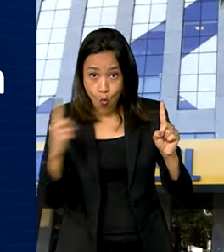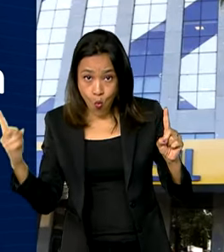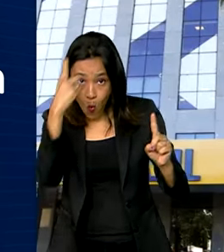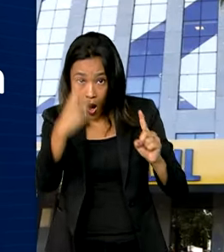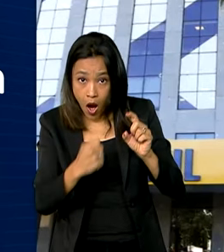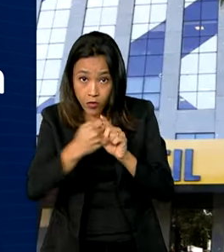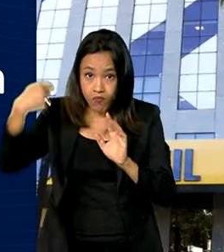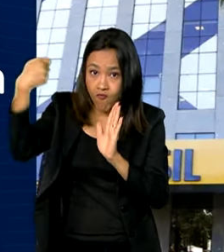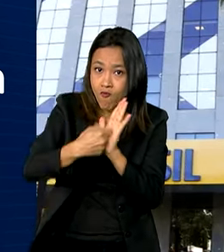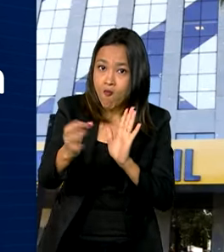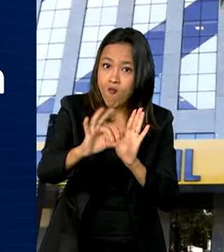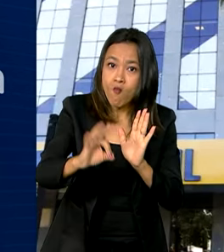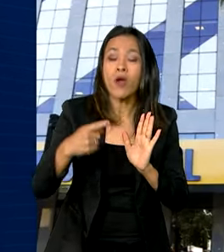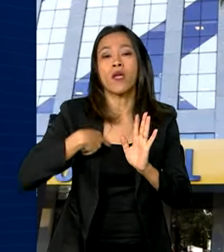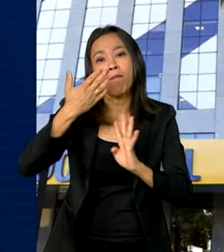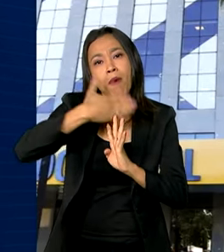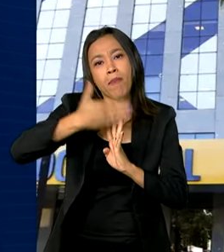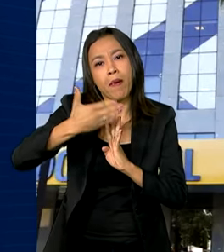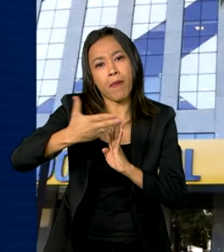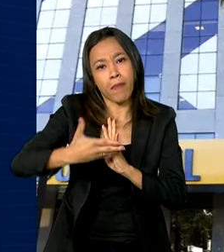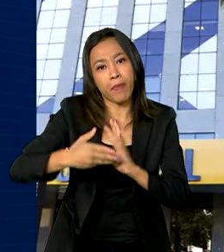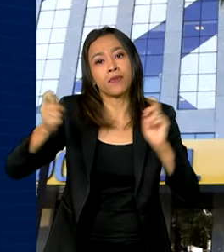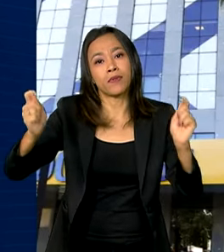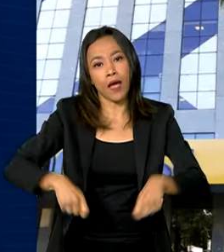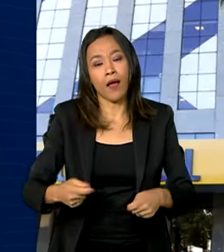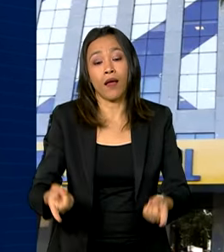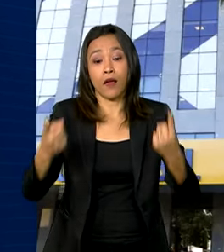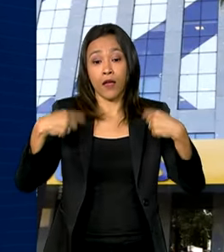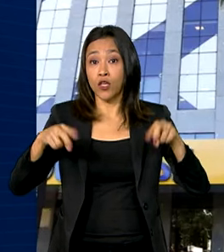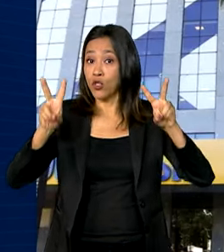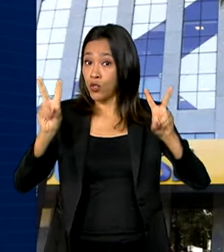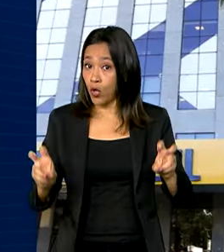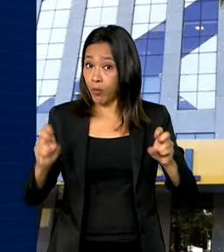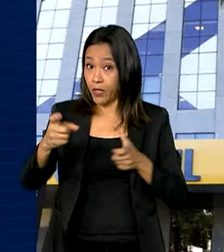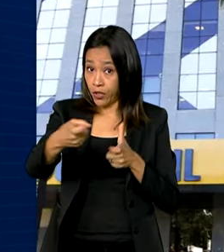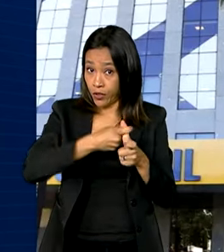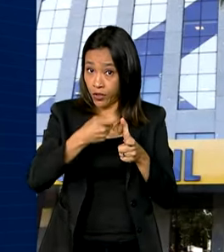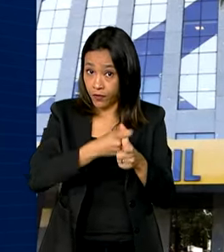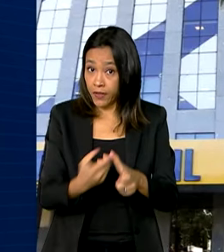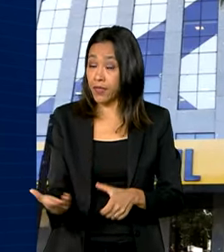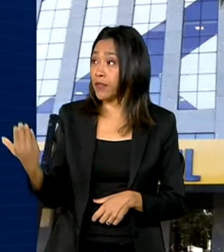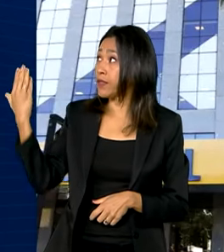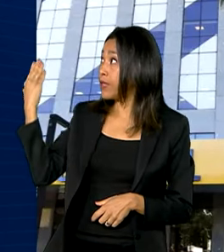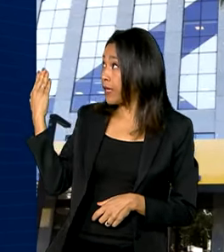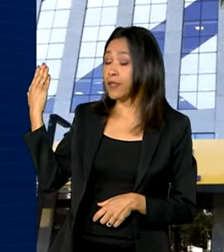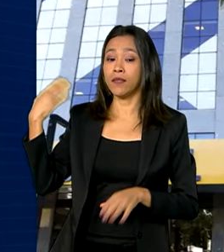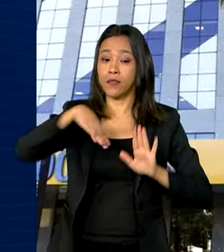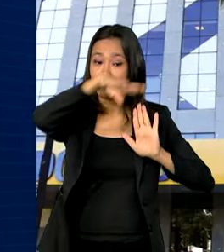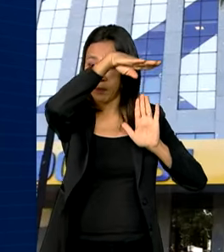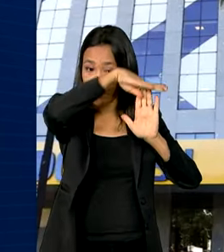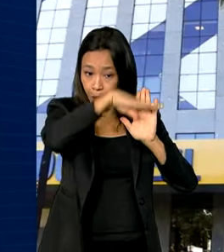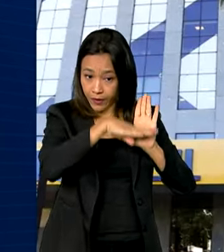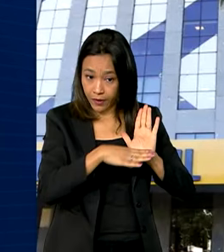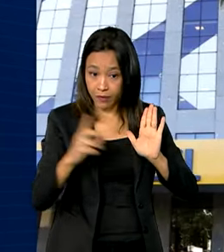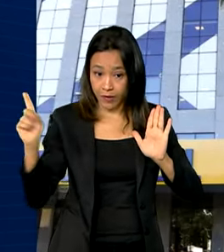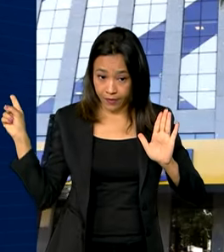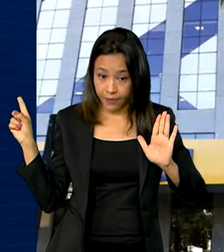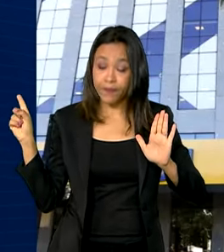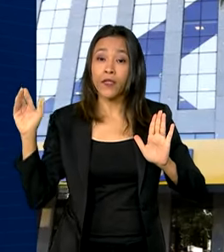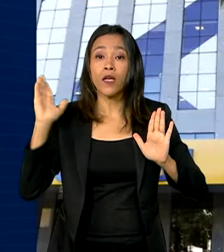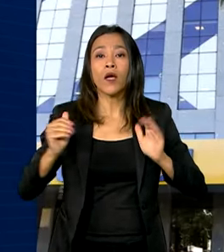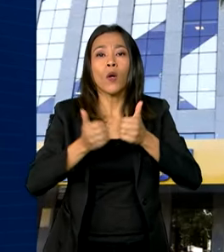parcelamento da fatura. Já em relação a dívidas, o programa Desenrola Pequenos Negócios,